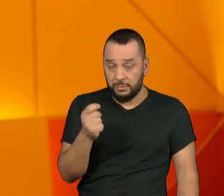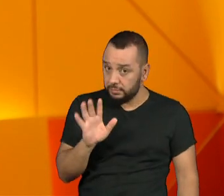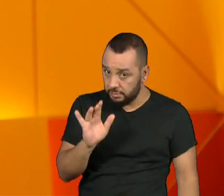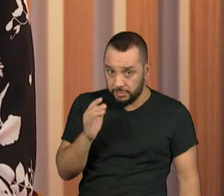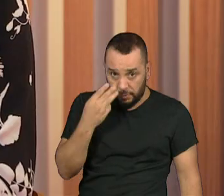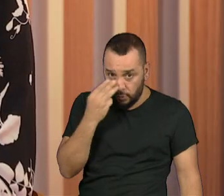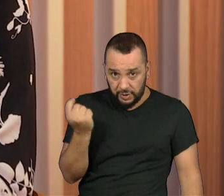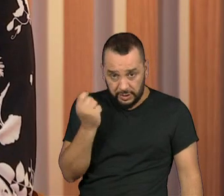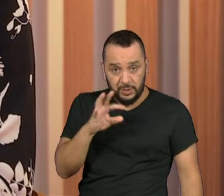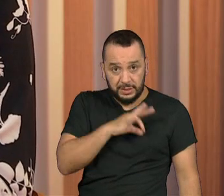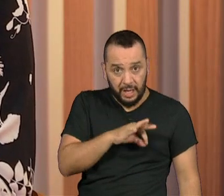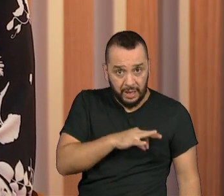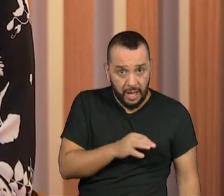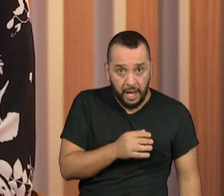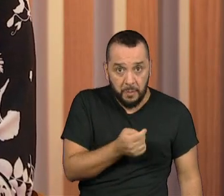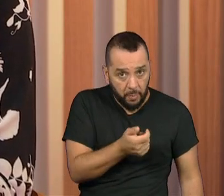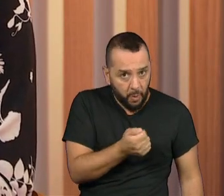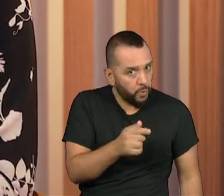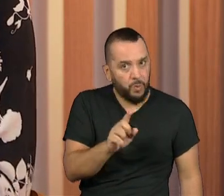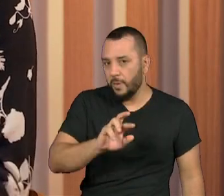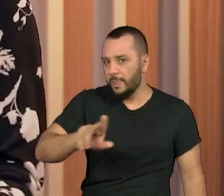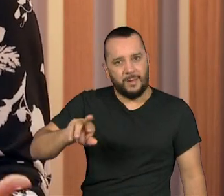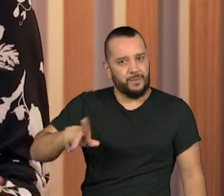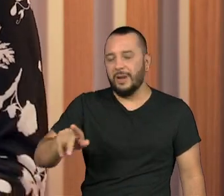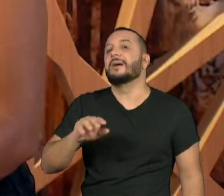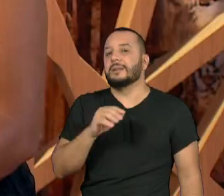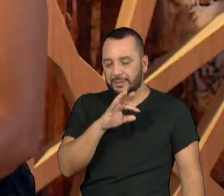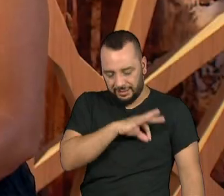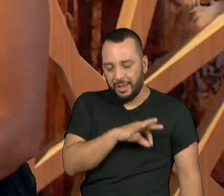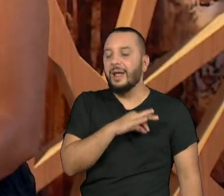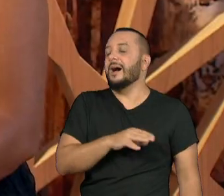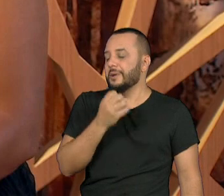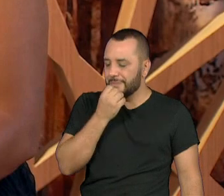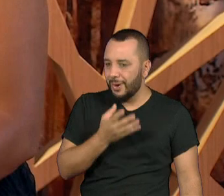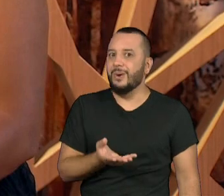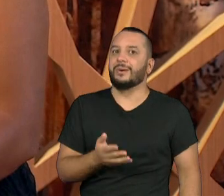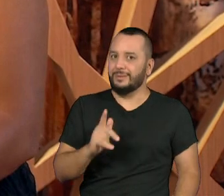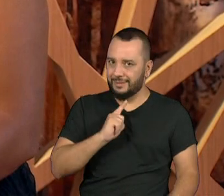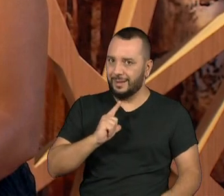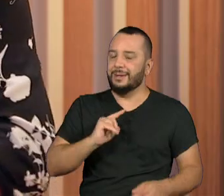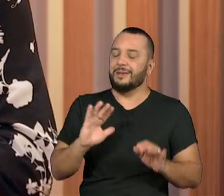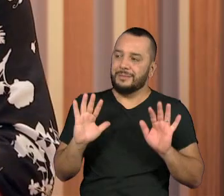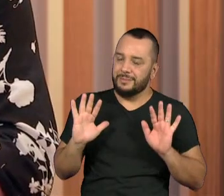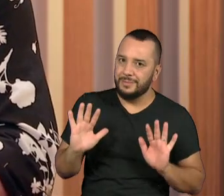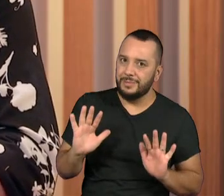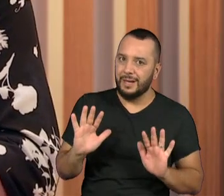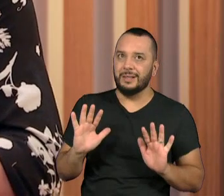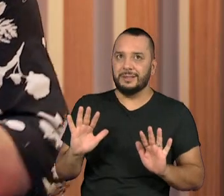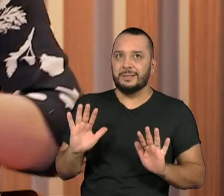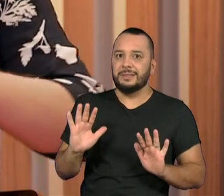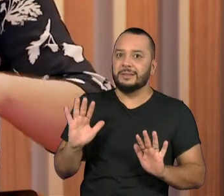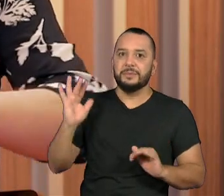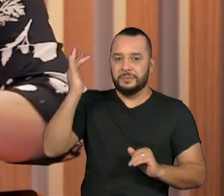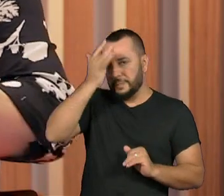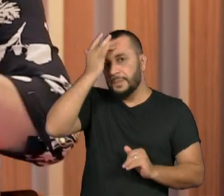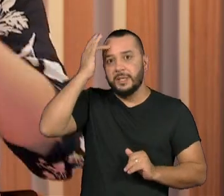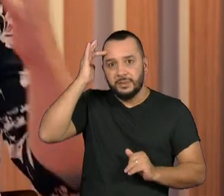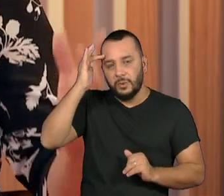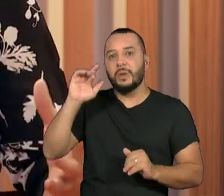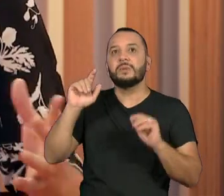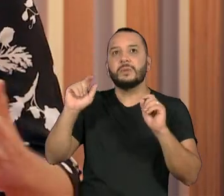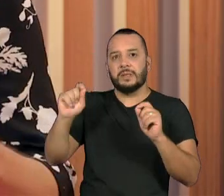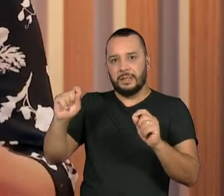salário que boa parte da população brasileira tem. Tem acesso. E é importante pensar que muitas vezes são pessoas que vieram de regiões